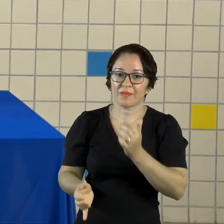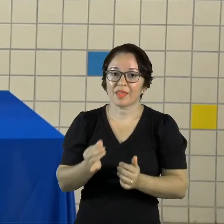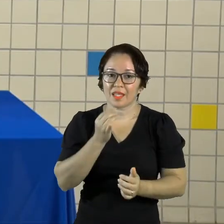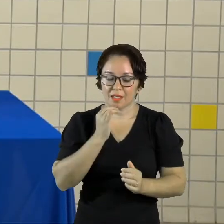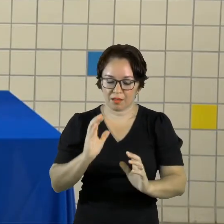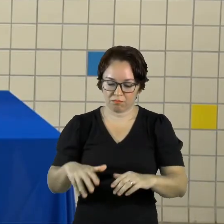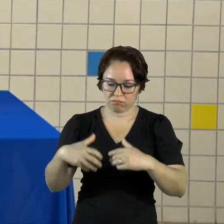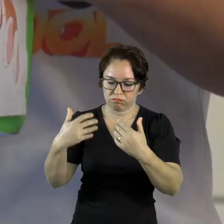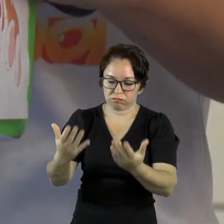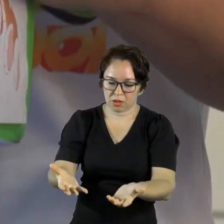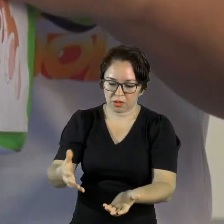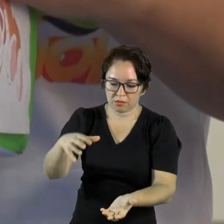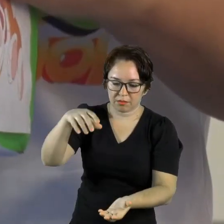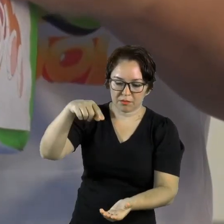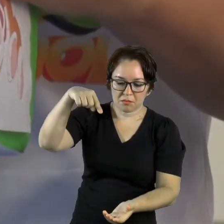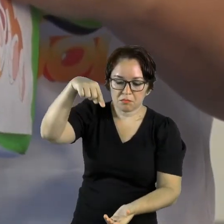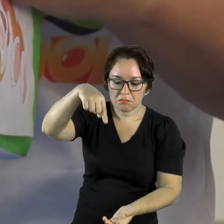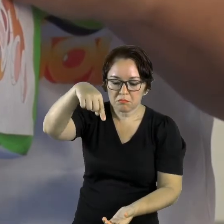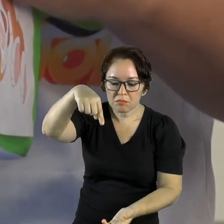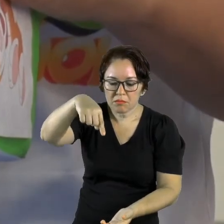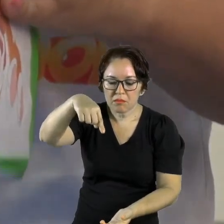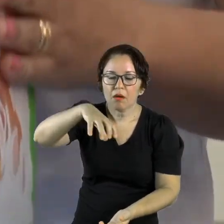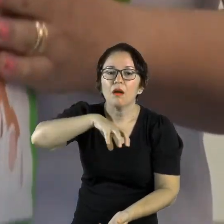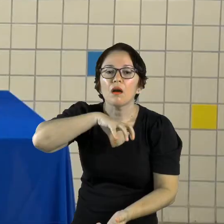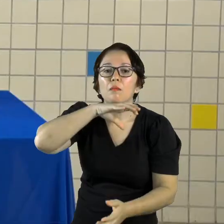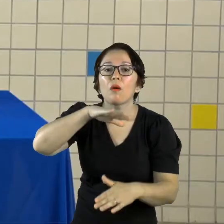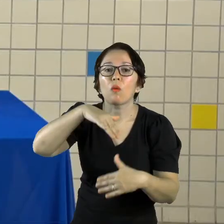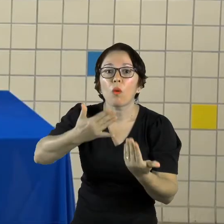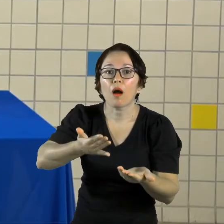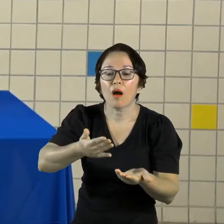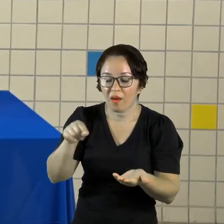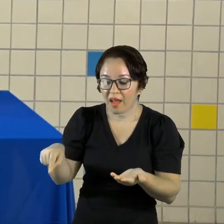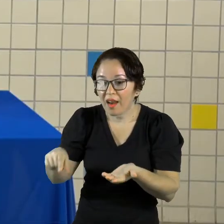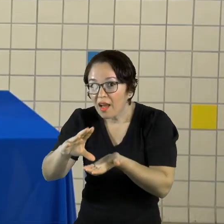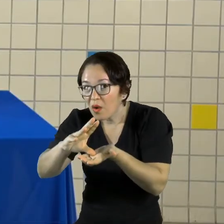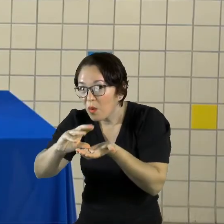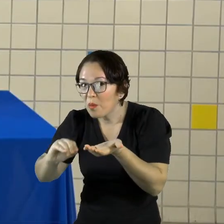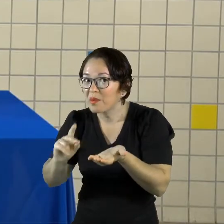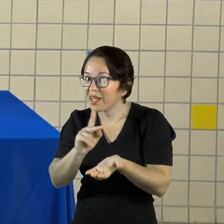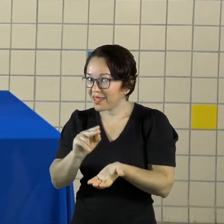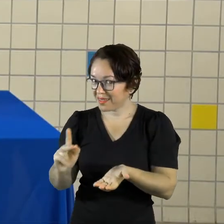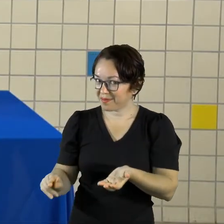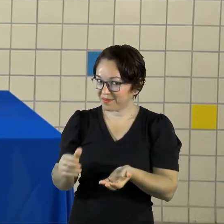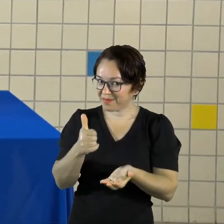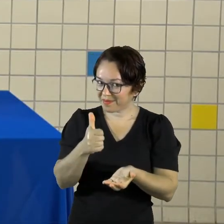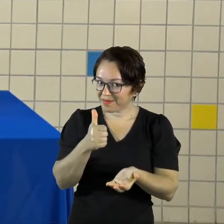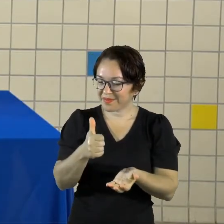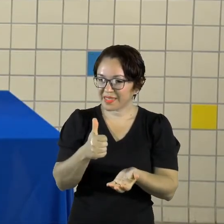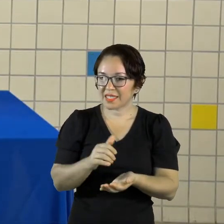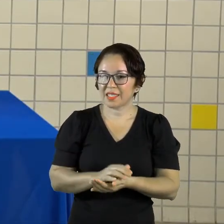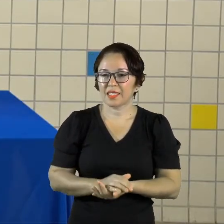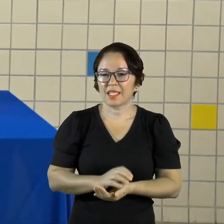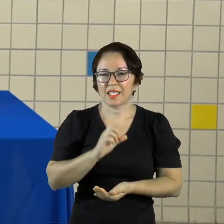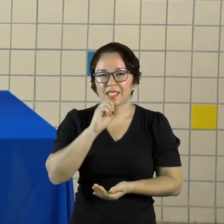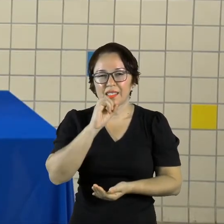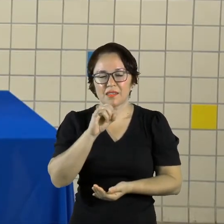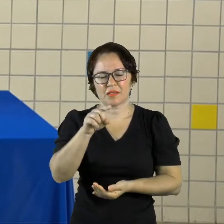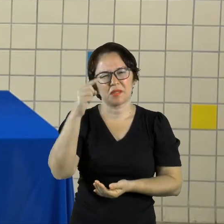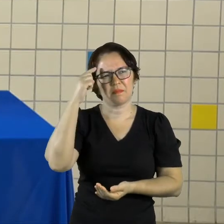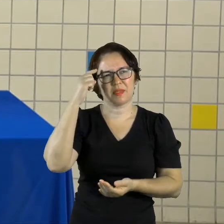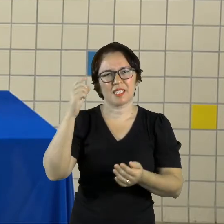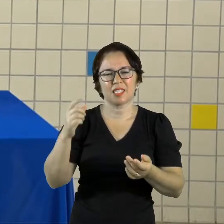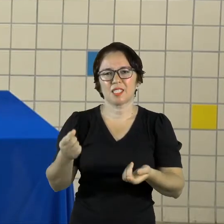cima A sua criança terá que imitar Se você não tiver disponibilidade para construir